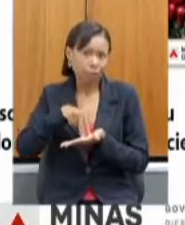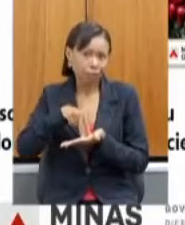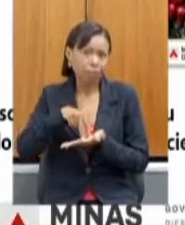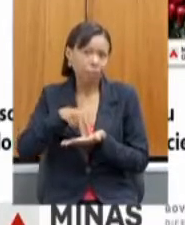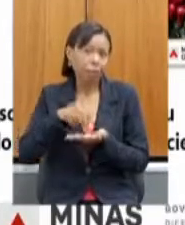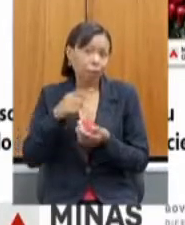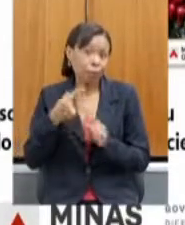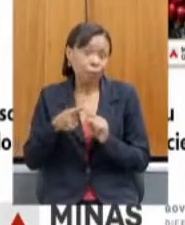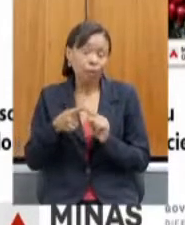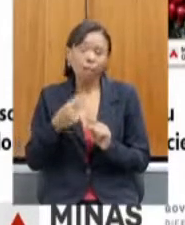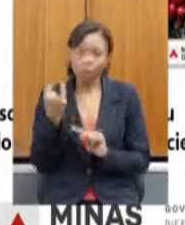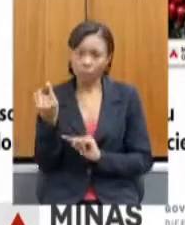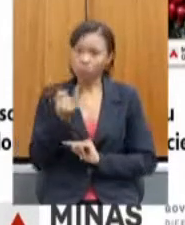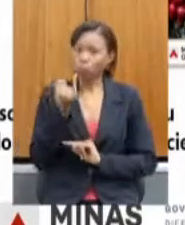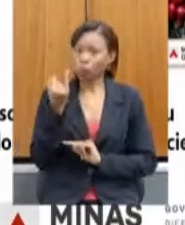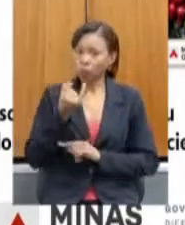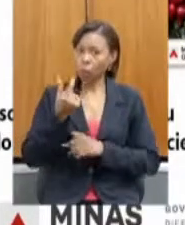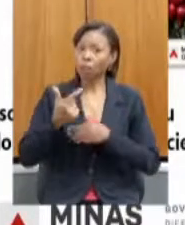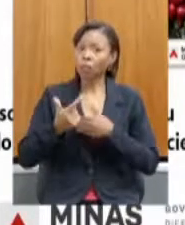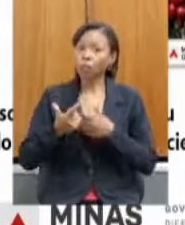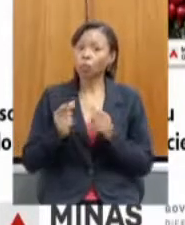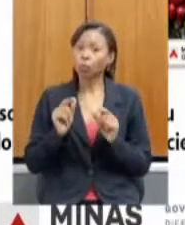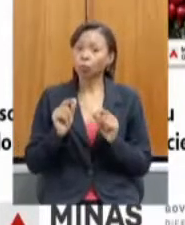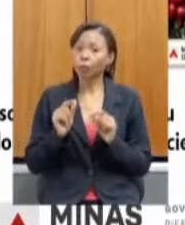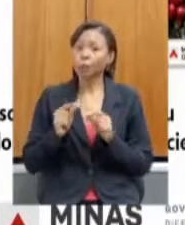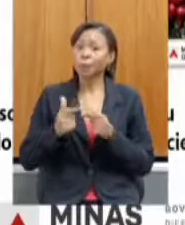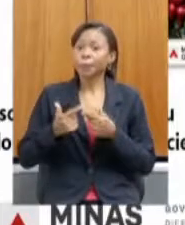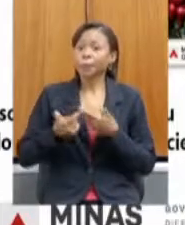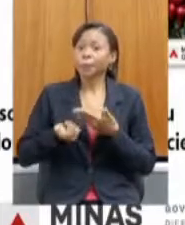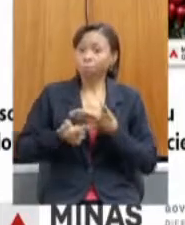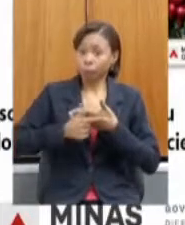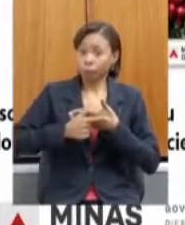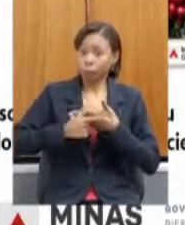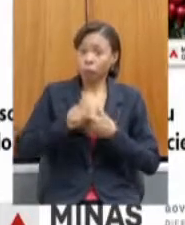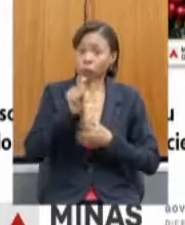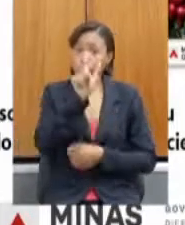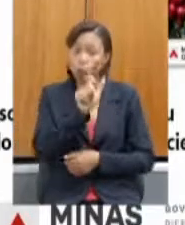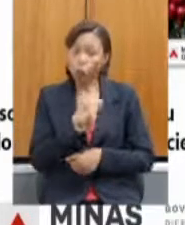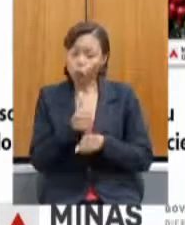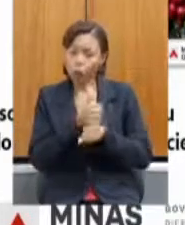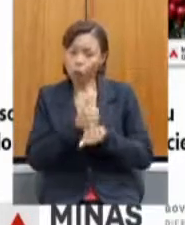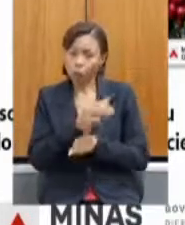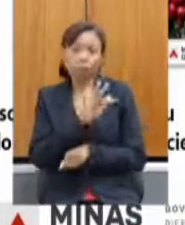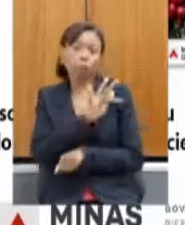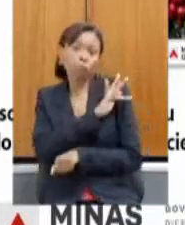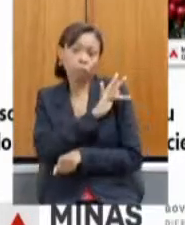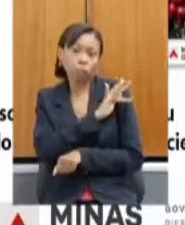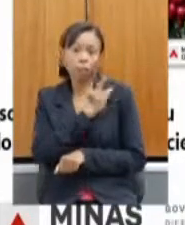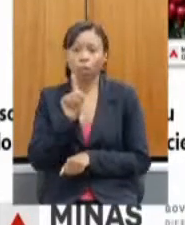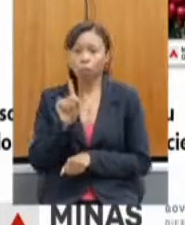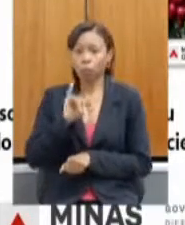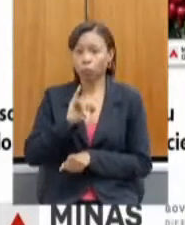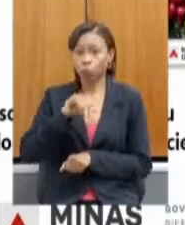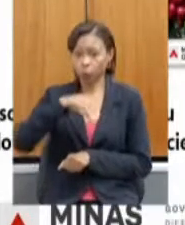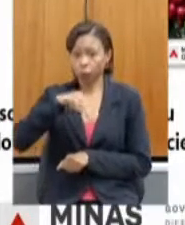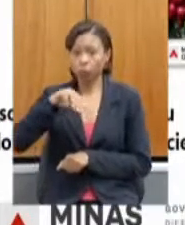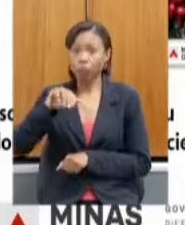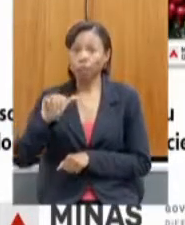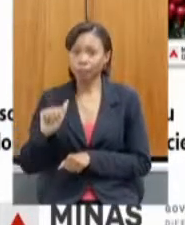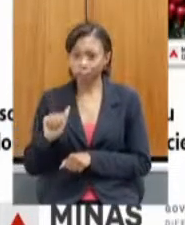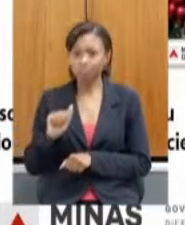importante papel dos fiscais agropecuários do nosso IMA, do nosso Instituto Mineiro de Agropecuária,